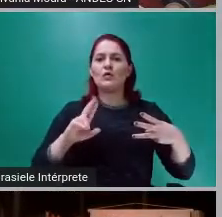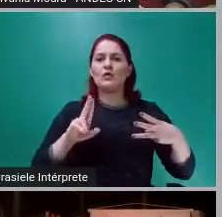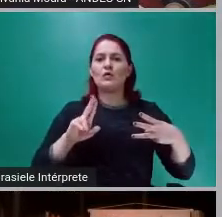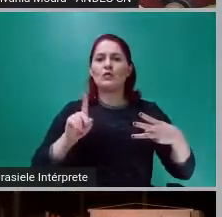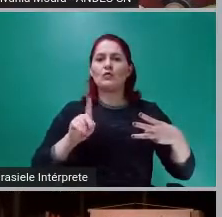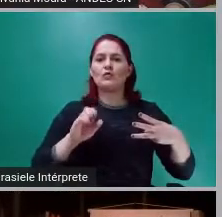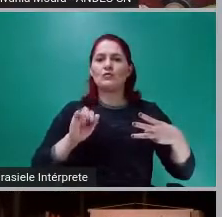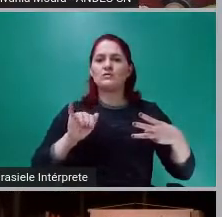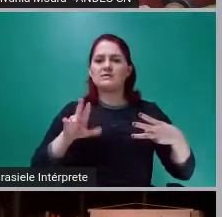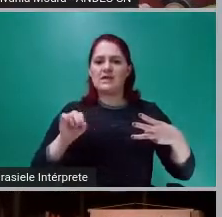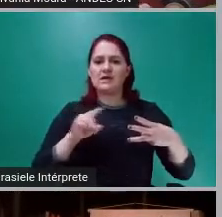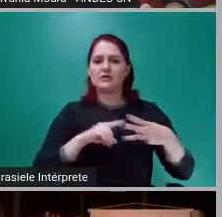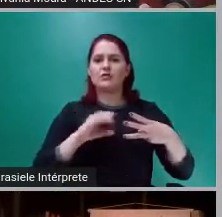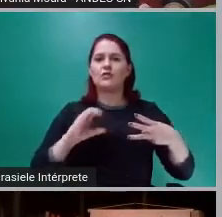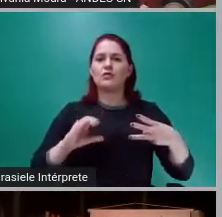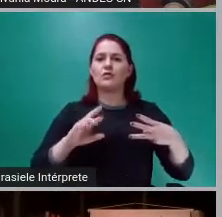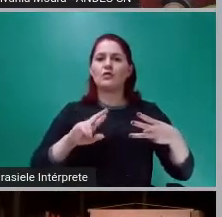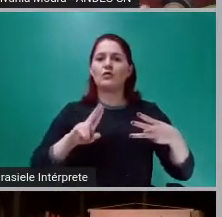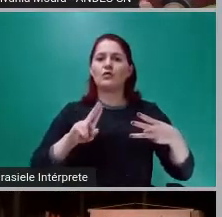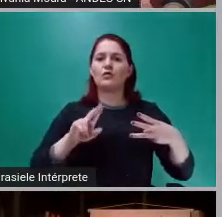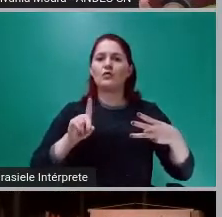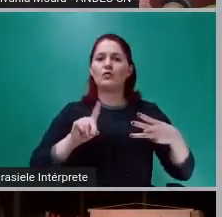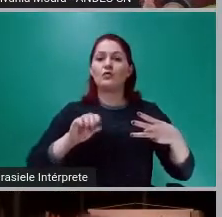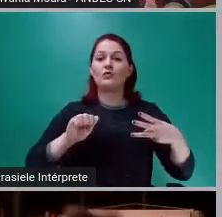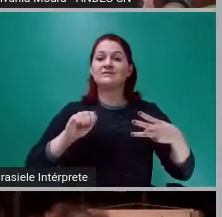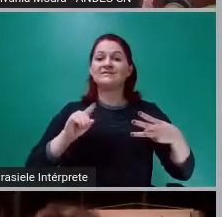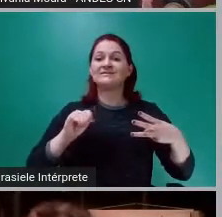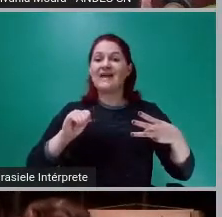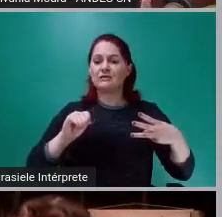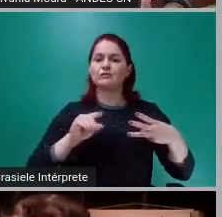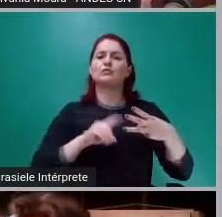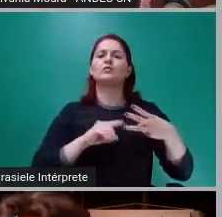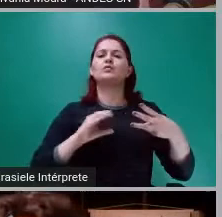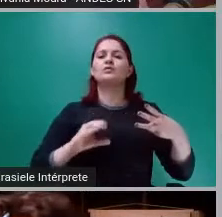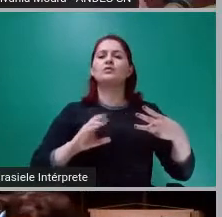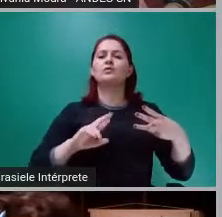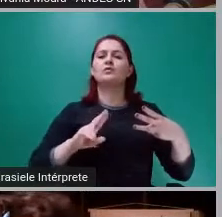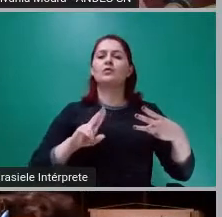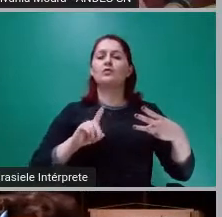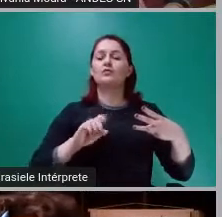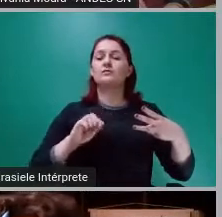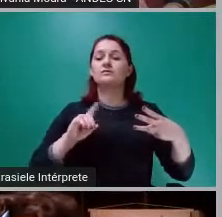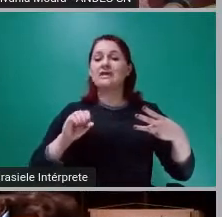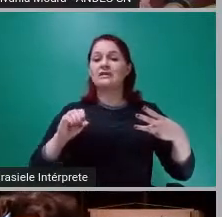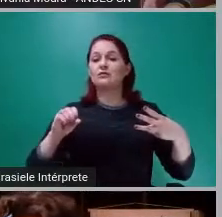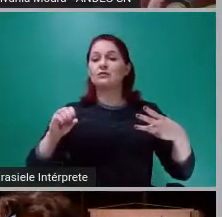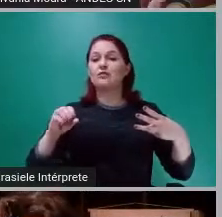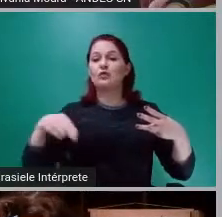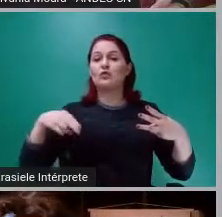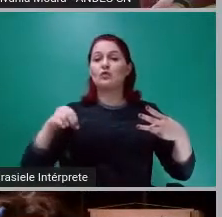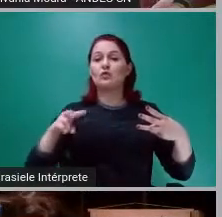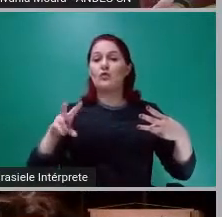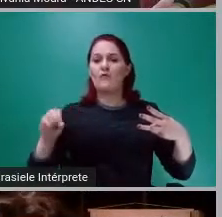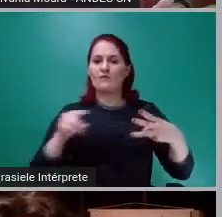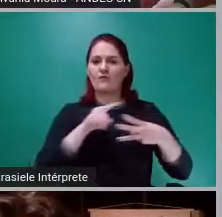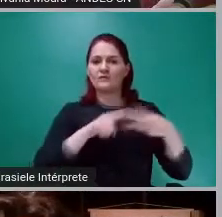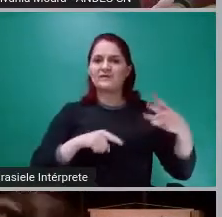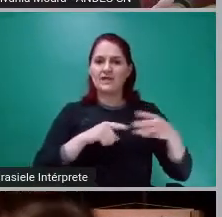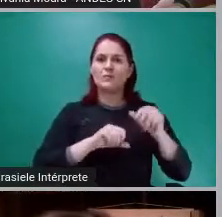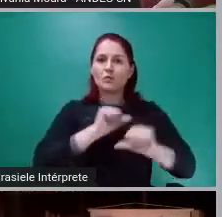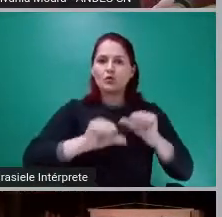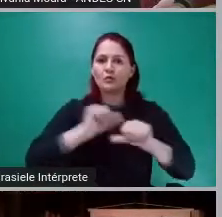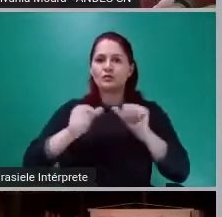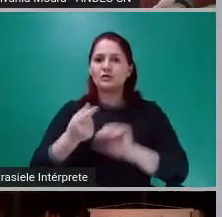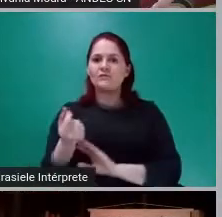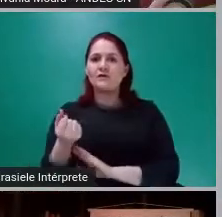ia trocando de moeda. Por quê? Porque tinha uma crise do padrão monetário. Que era a expressão monetária da crise da